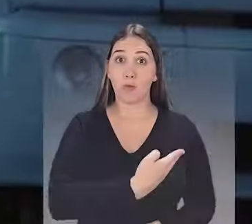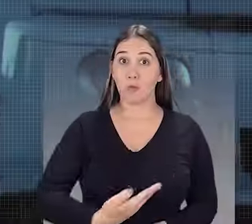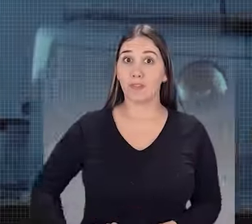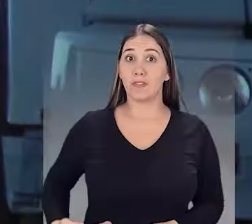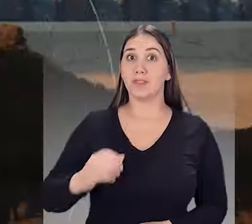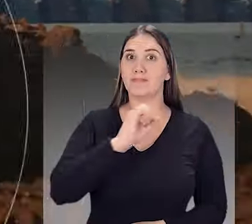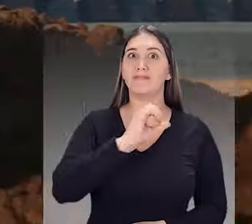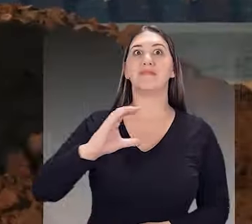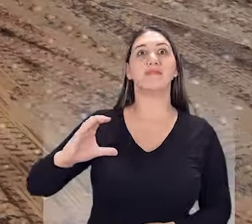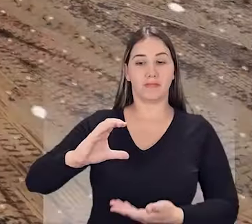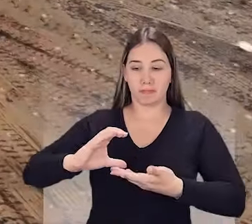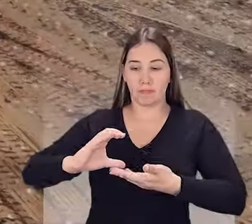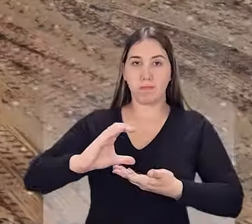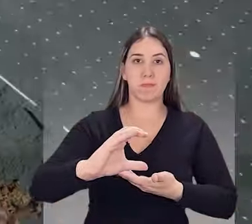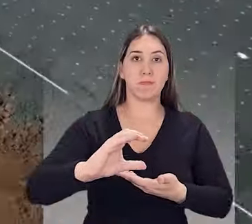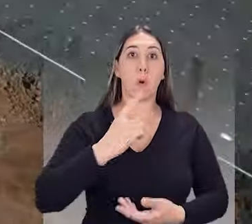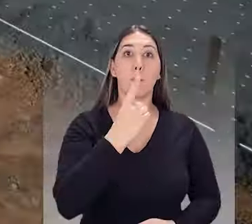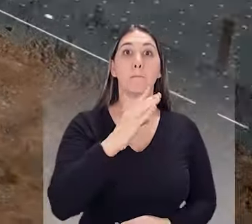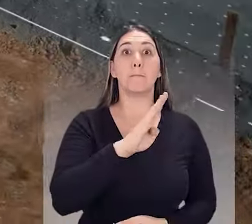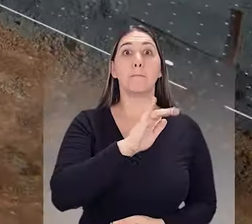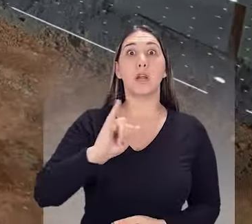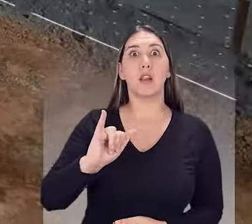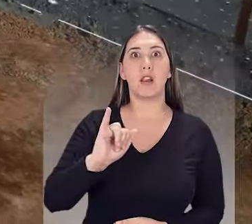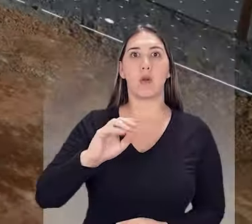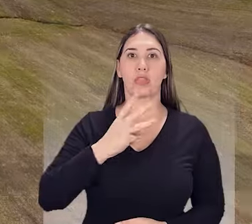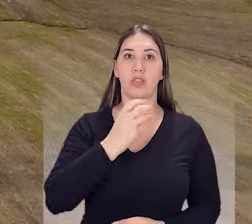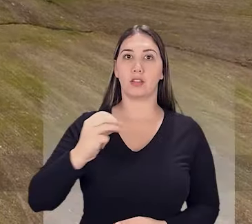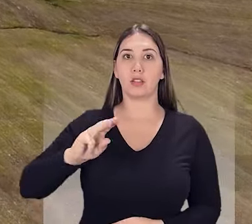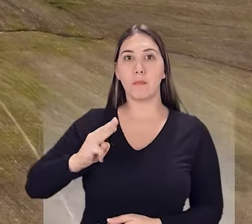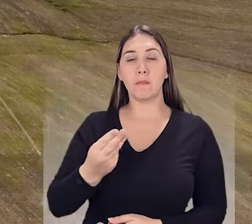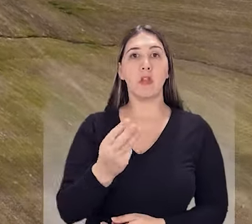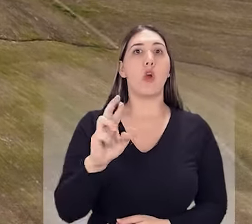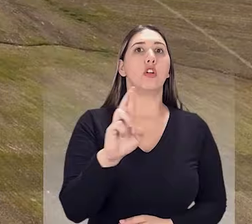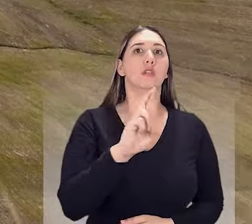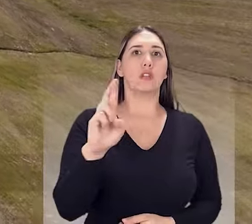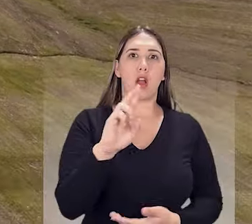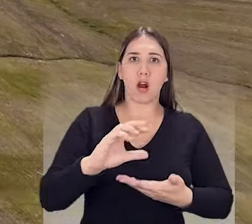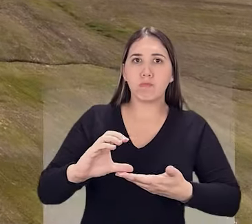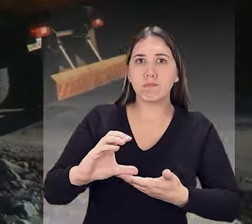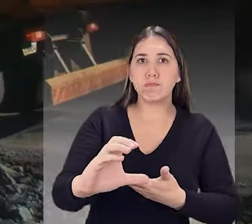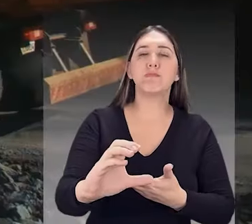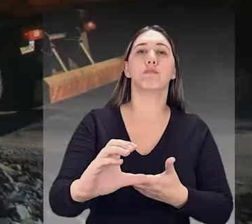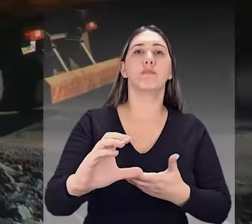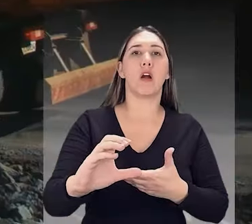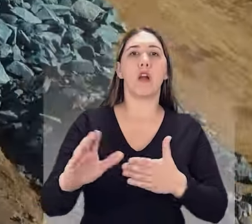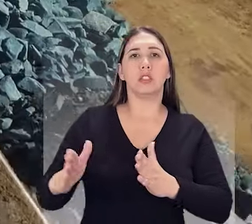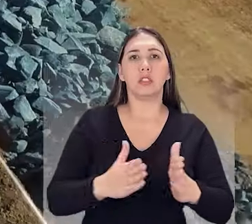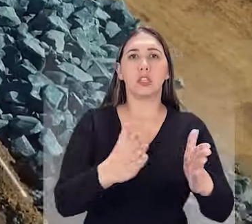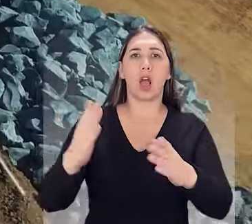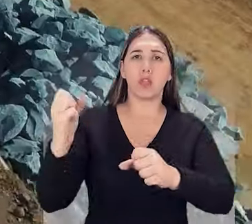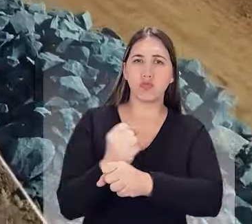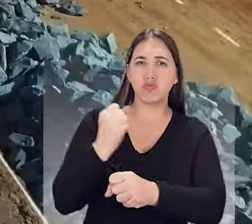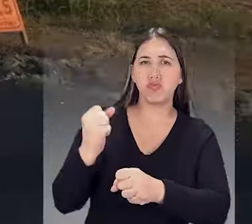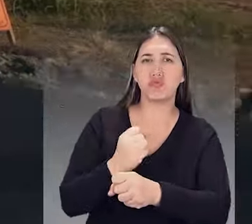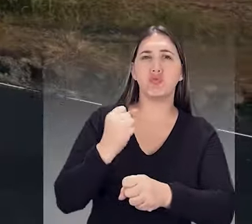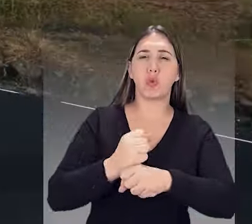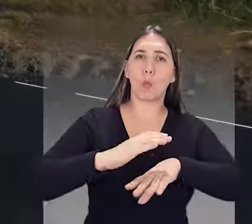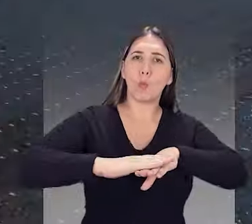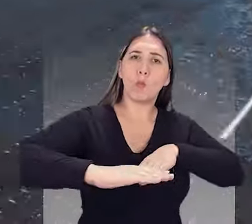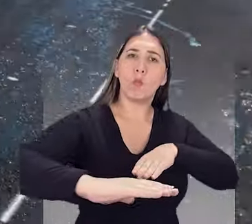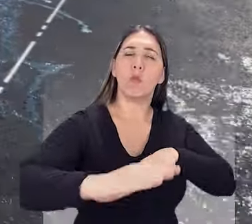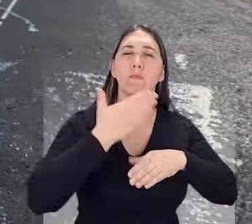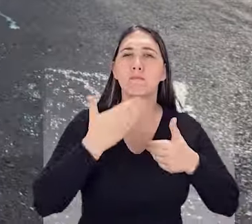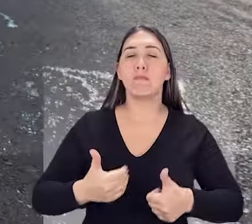O governo de Santa Catarina está investindo 1 bilhão e 300 milhões para recuperar e melhorar as estradas estaduais.